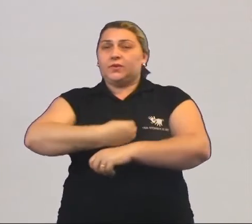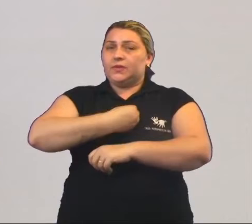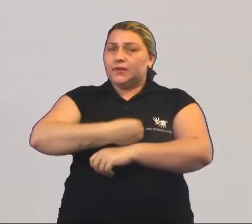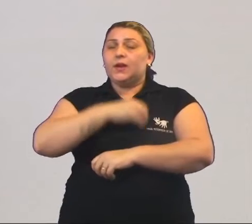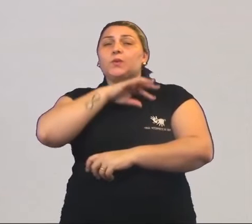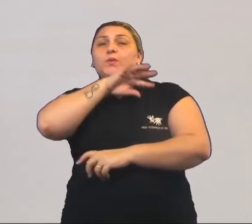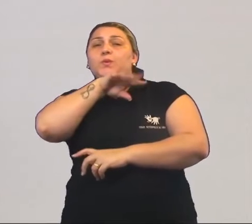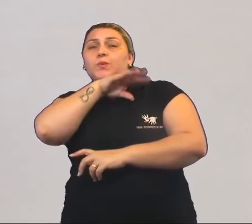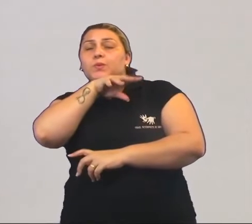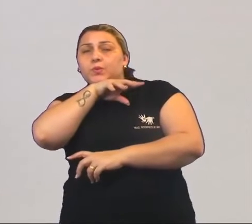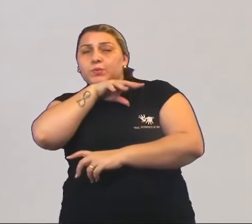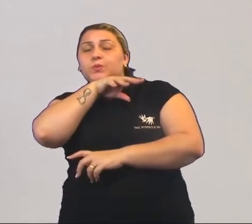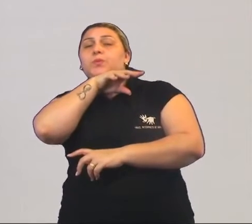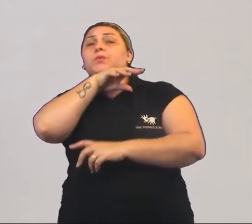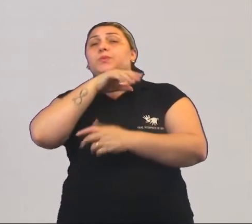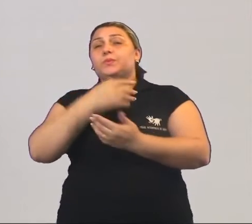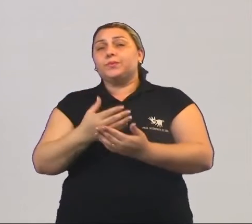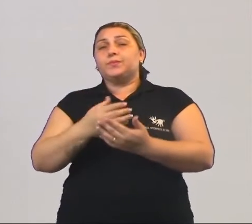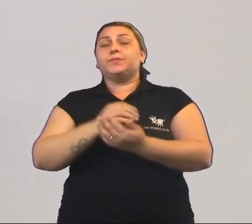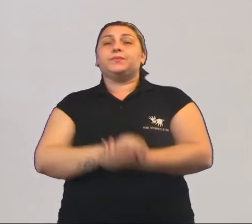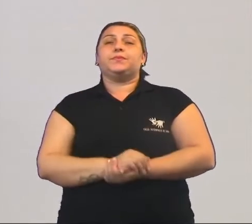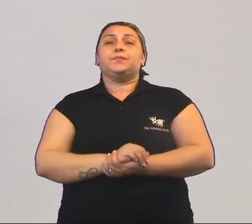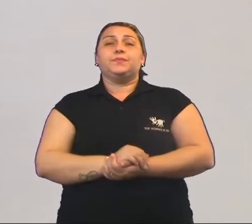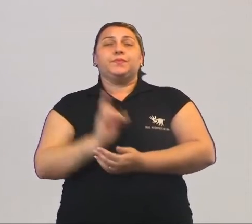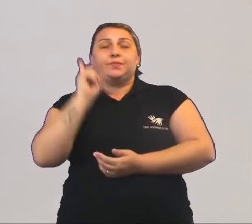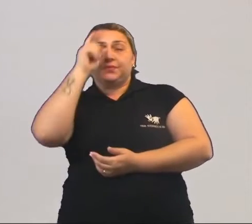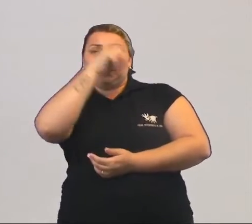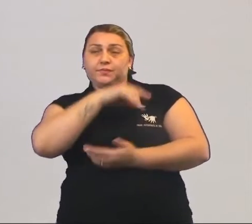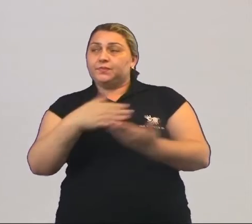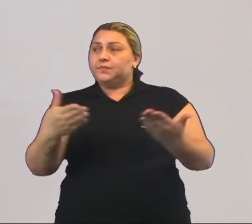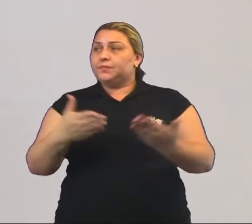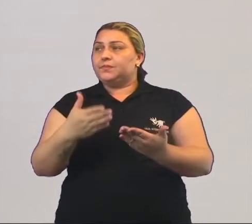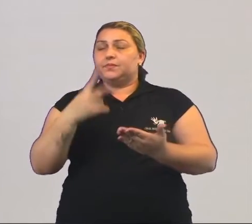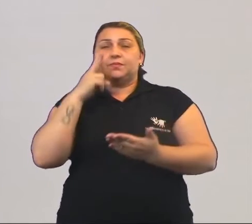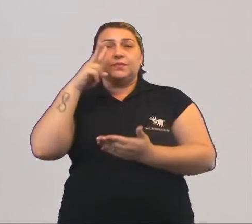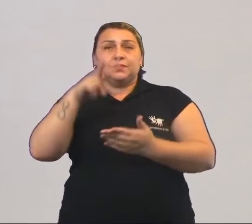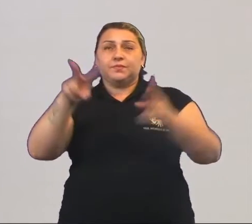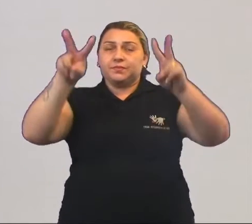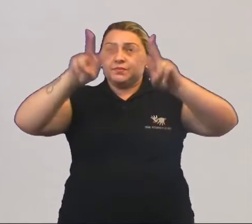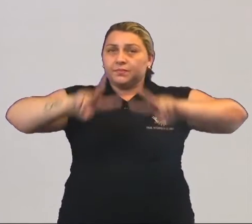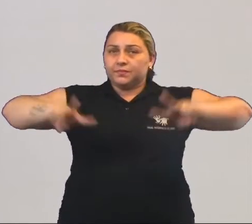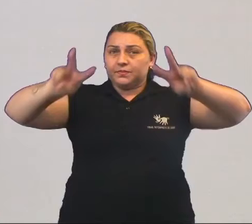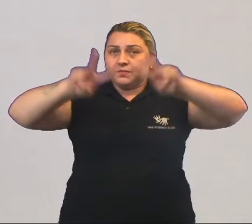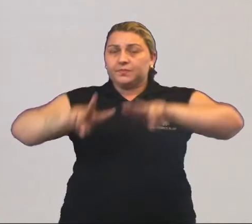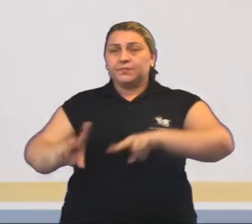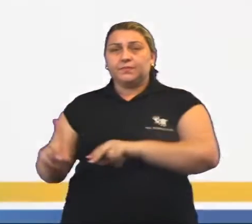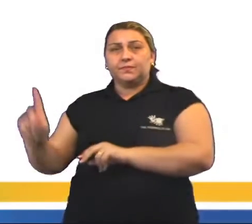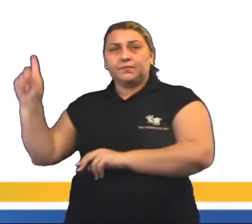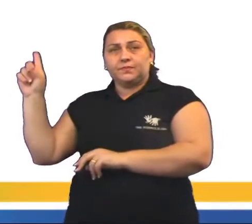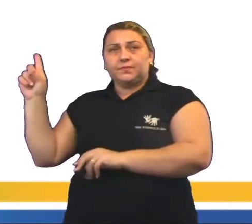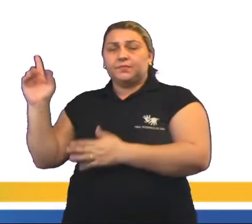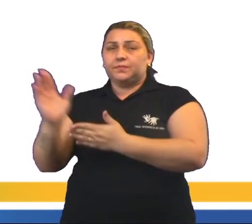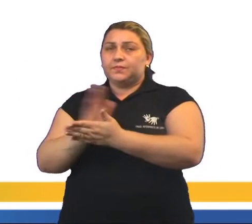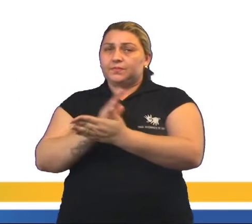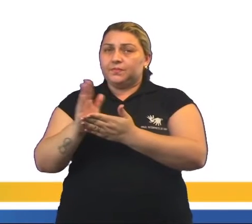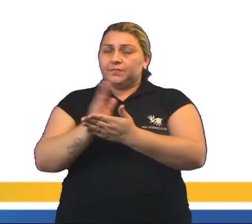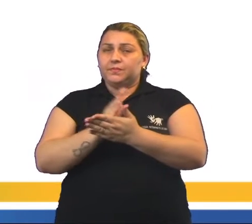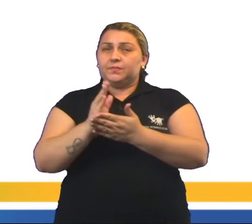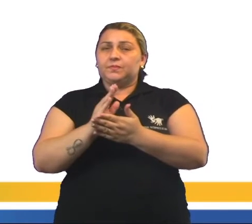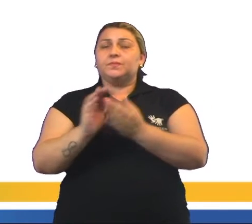vida sejam eminentemente precárias. Agora eu quero que vocês visualizem em tela algumas